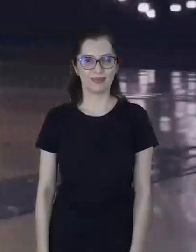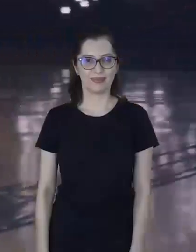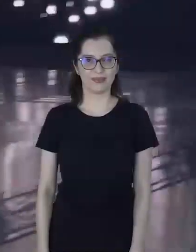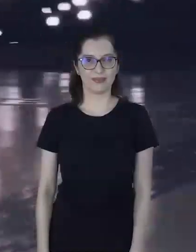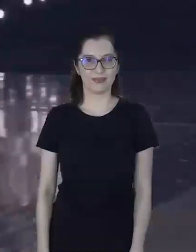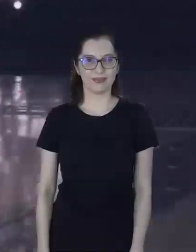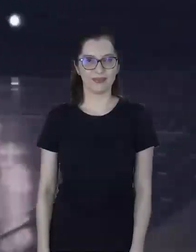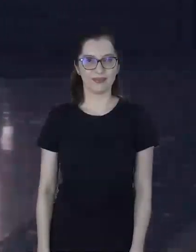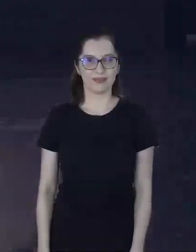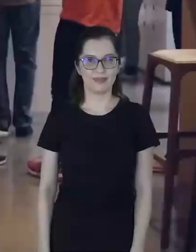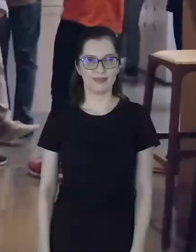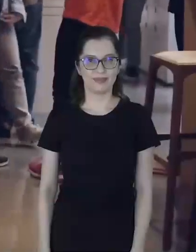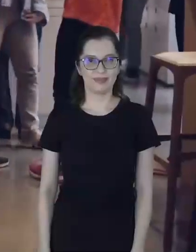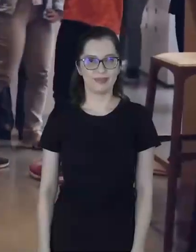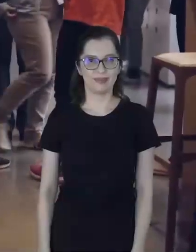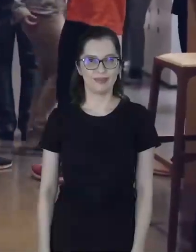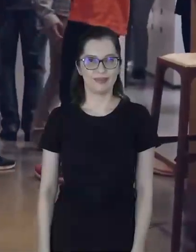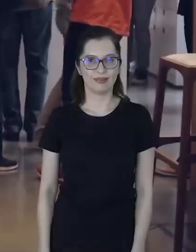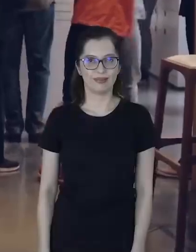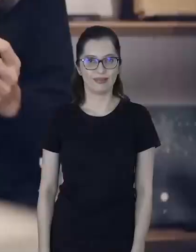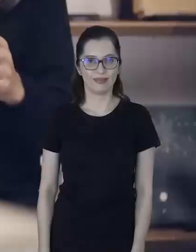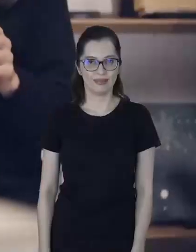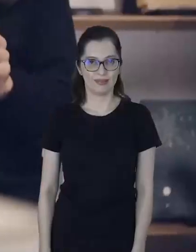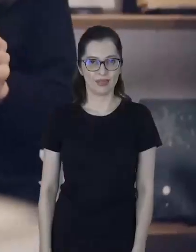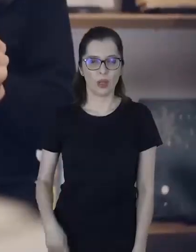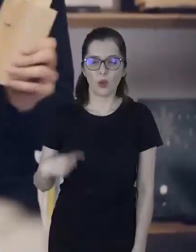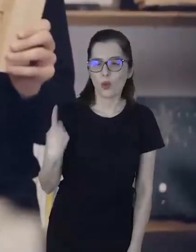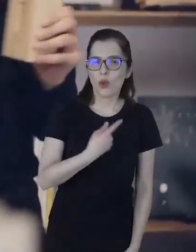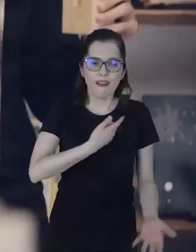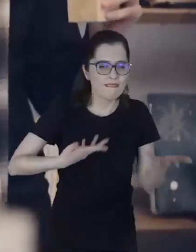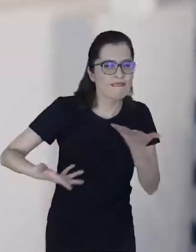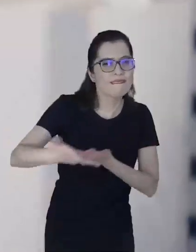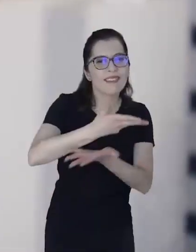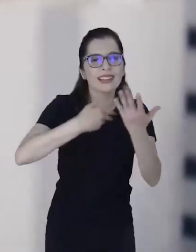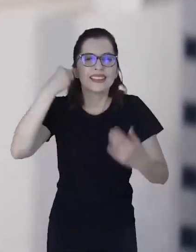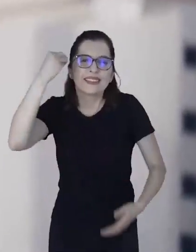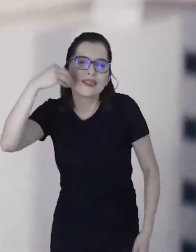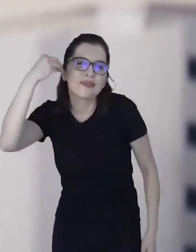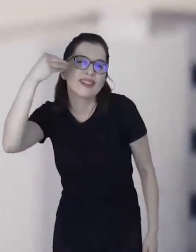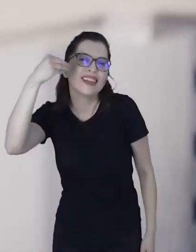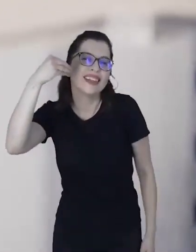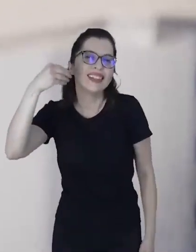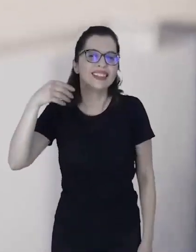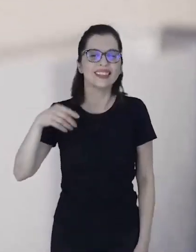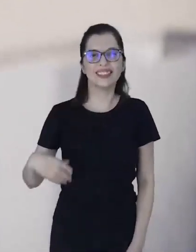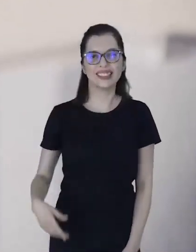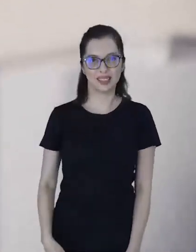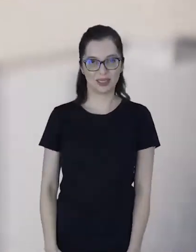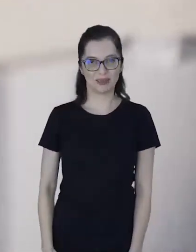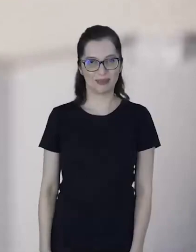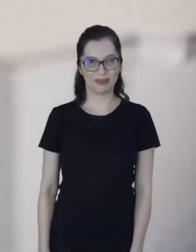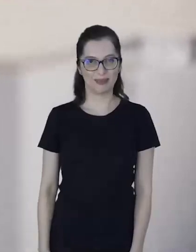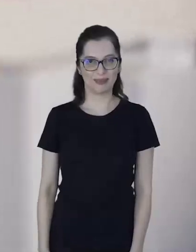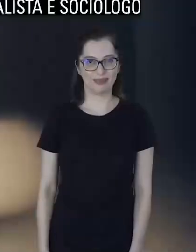segue pelo corredor. Em um grande painel de LED, os pontos luminosos. Estantes com livros. E a nossa troca de experiências. Uma mulher de agasalho na cor